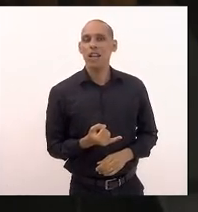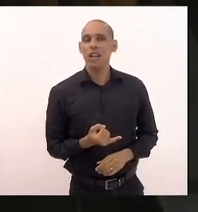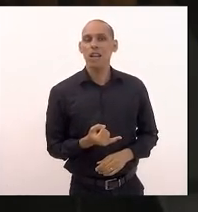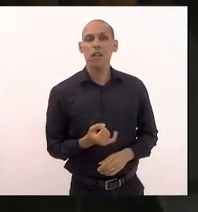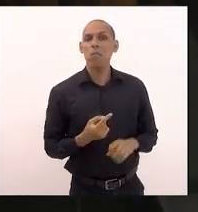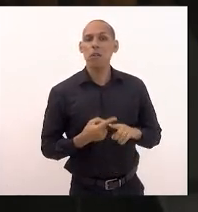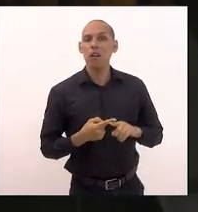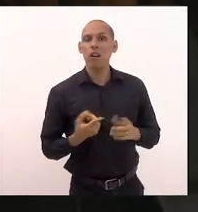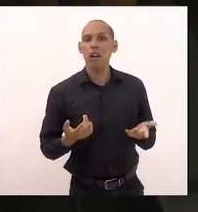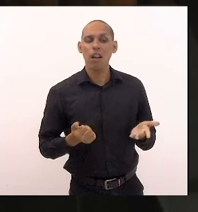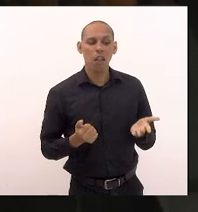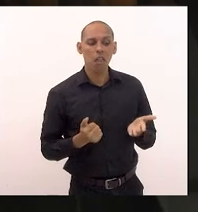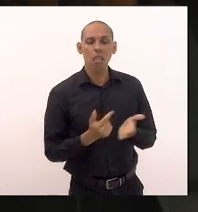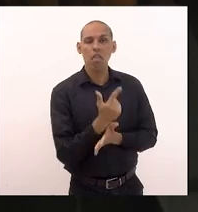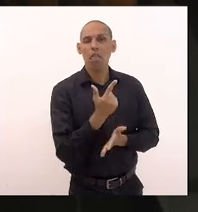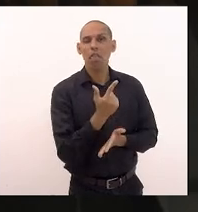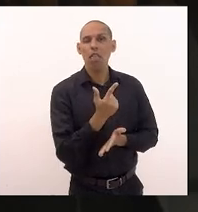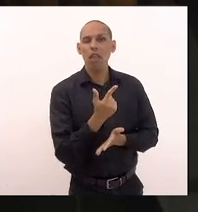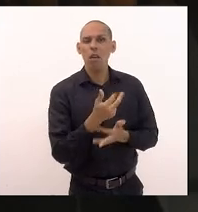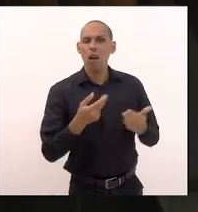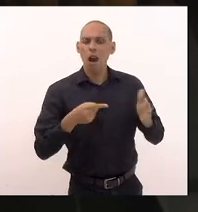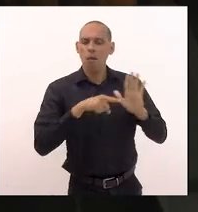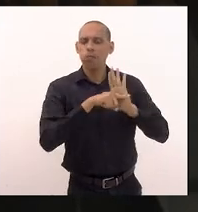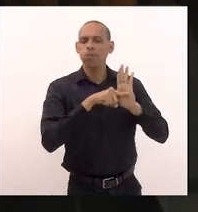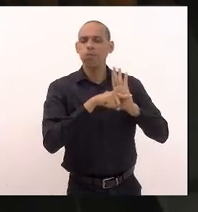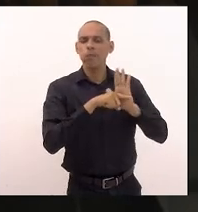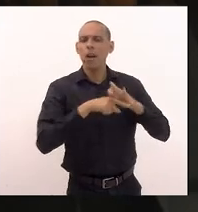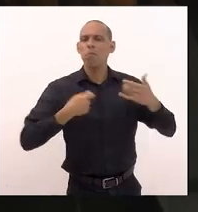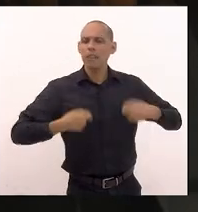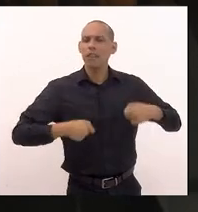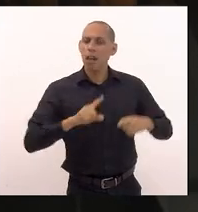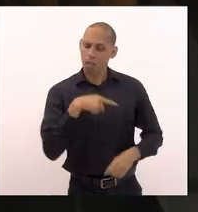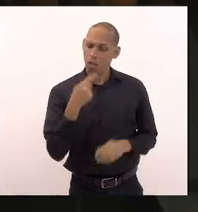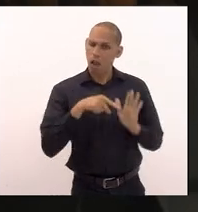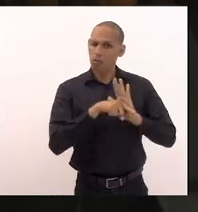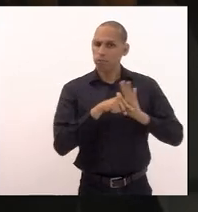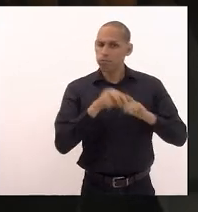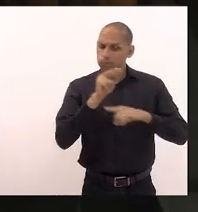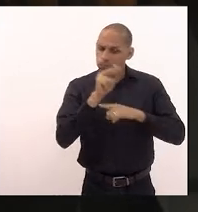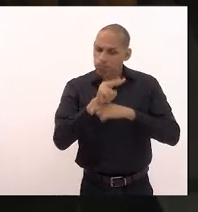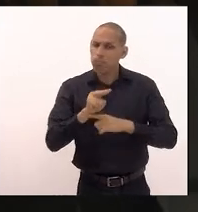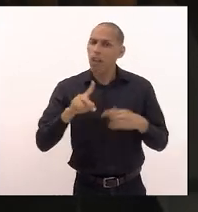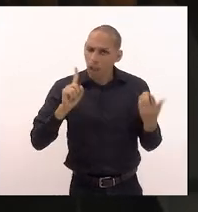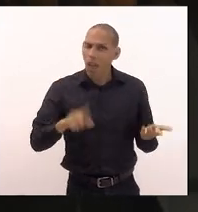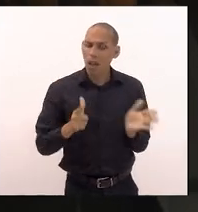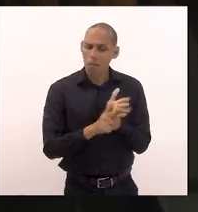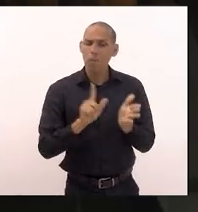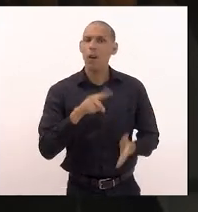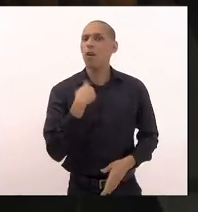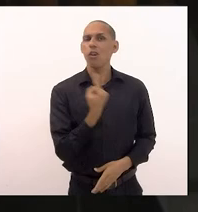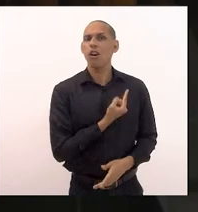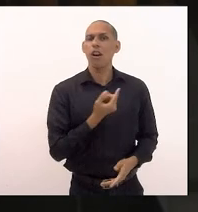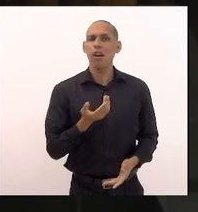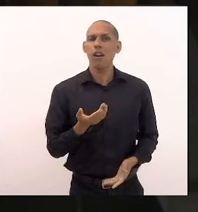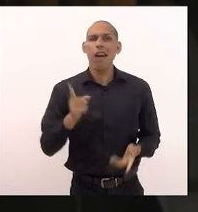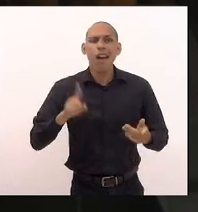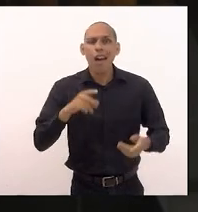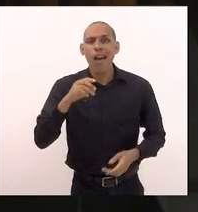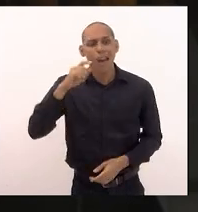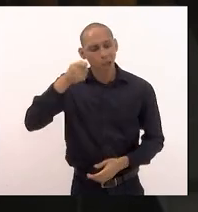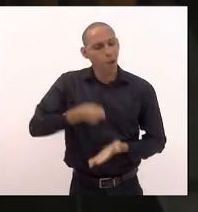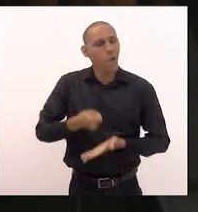eventual compra que merece ser apurada aliás é nosso papel fiscalizar seu deputado o não está fazendo mais que é sua